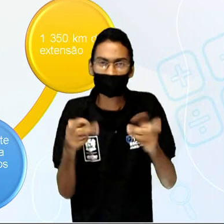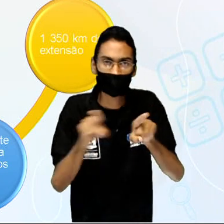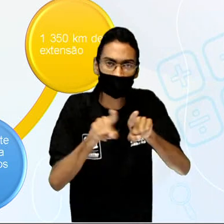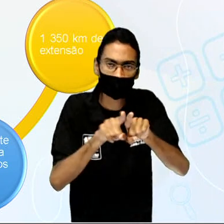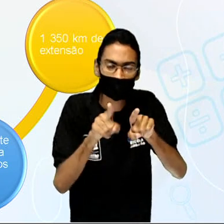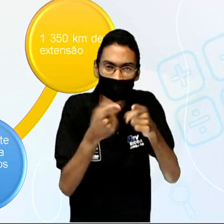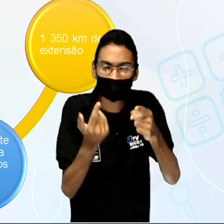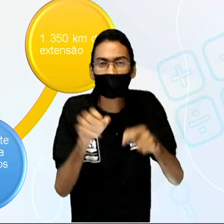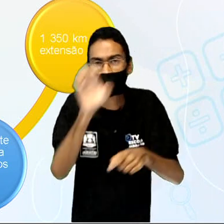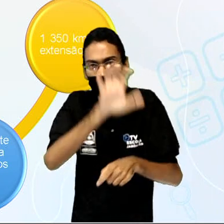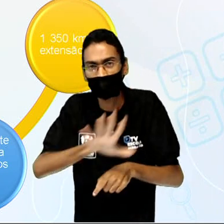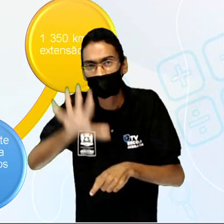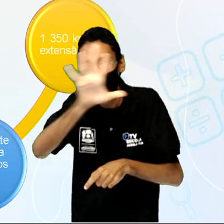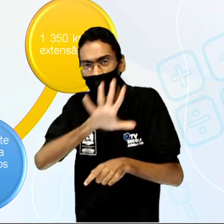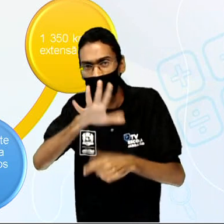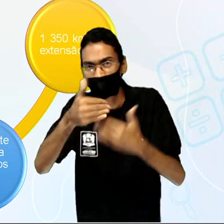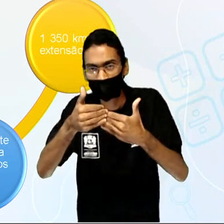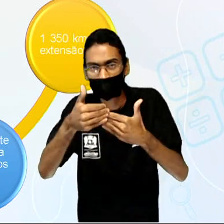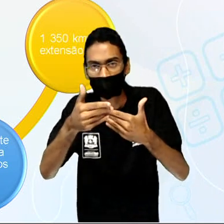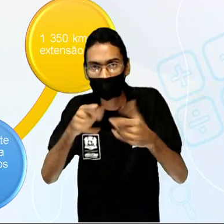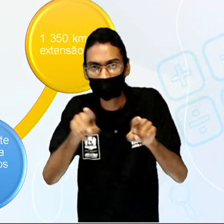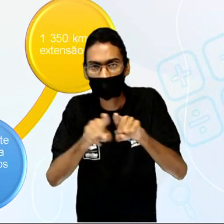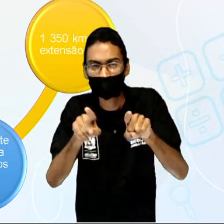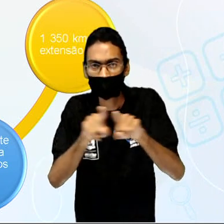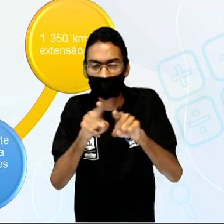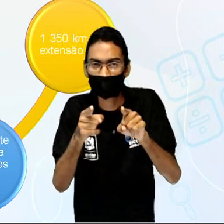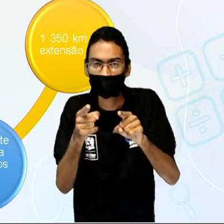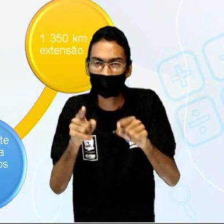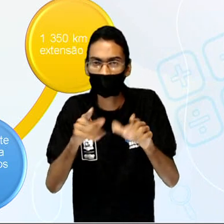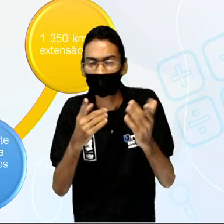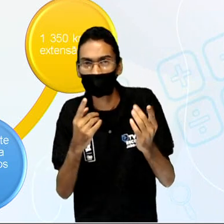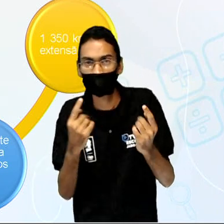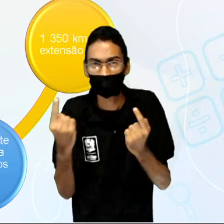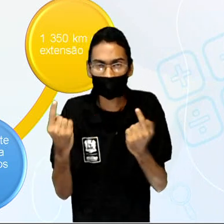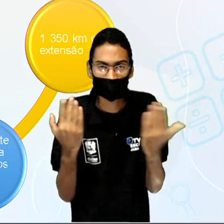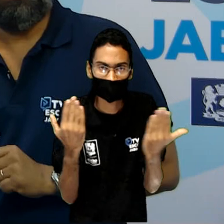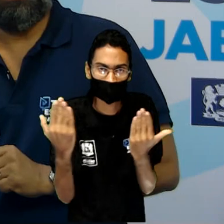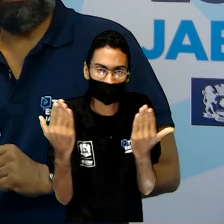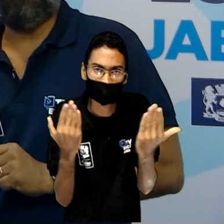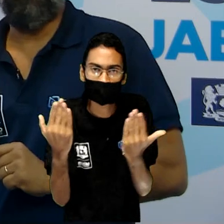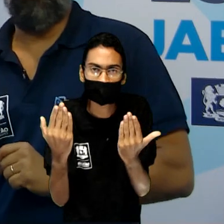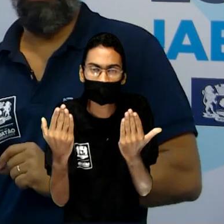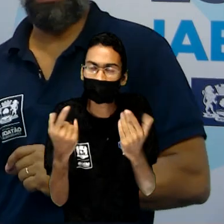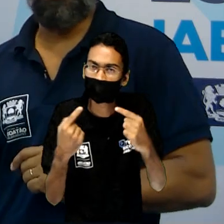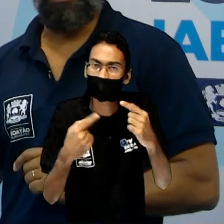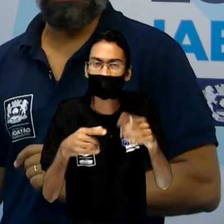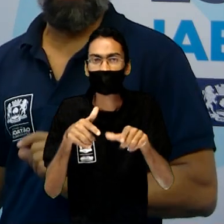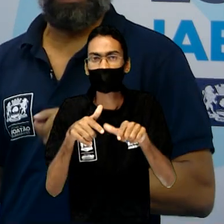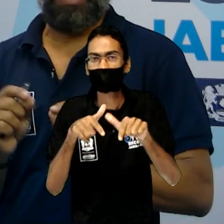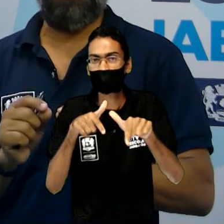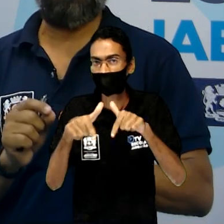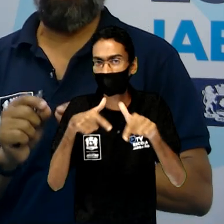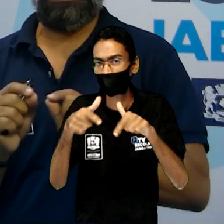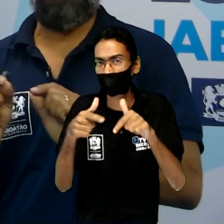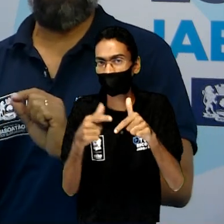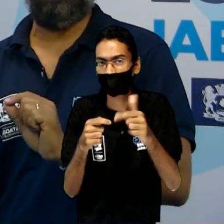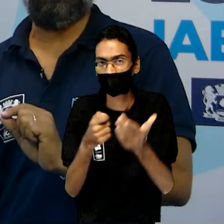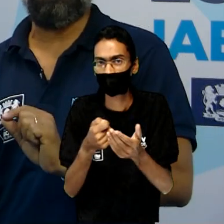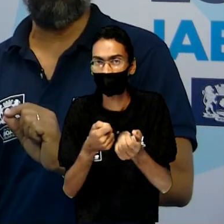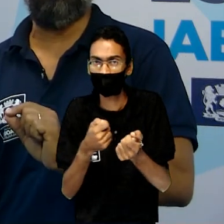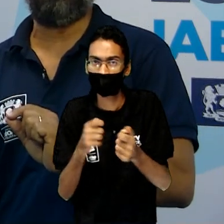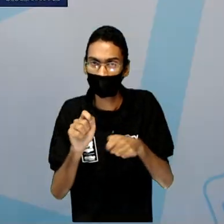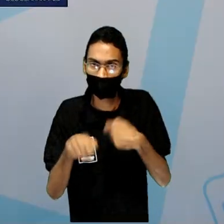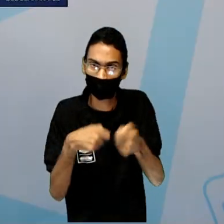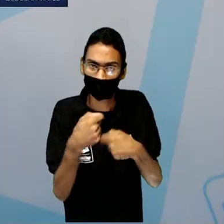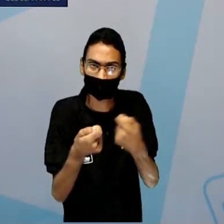industrial da Europa. Observem a relação entre atividades econômicas, observem essa relação entre atividades